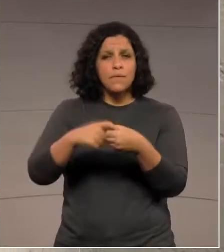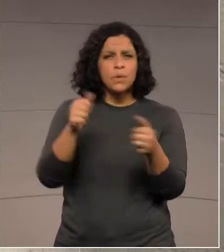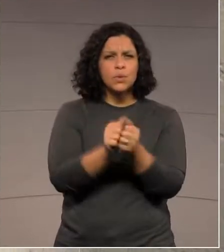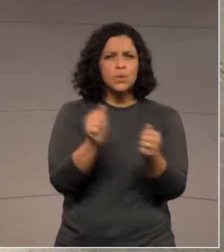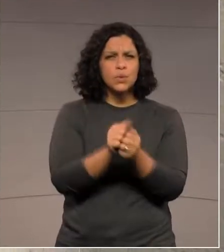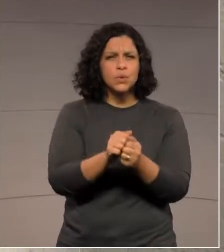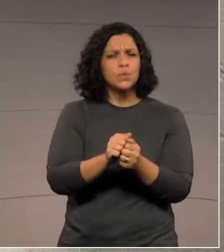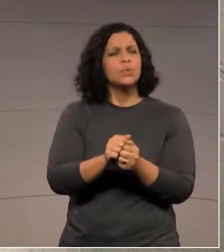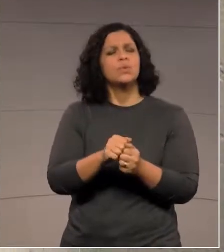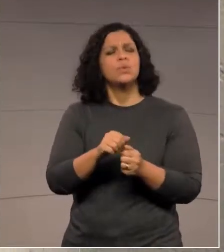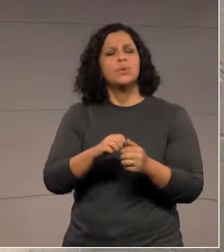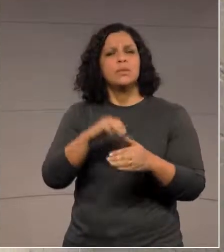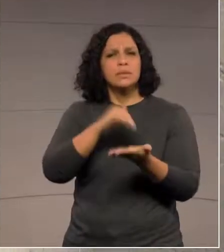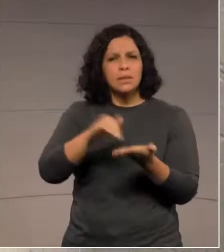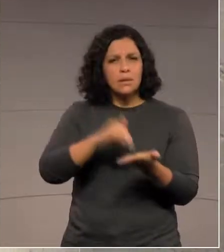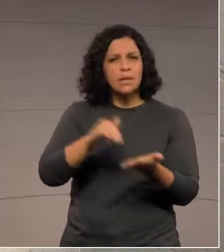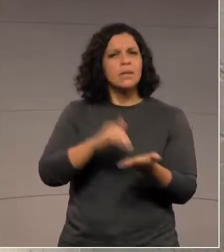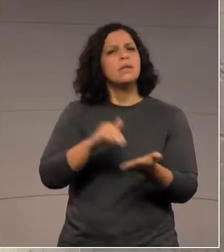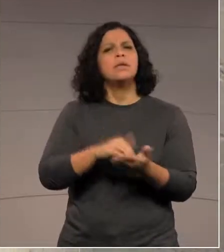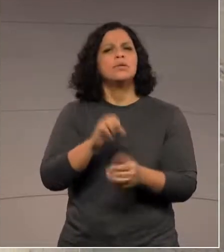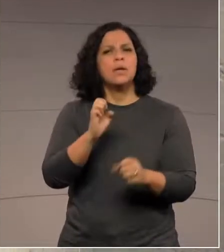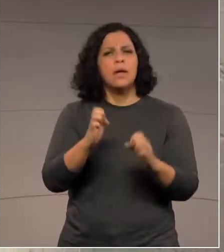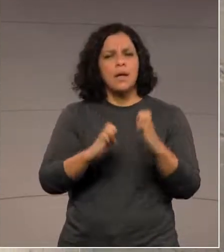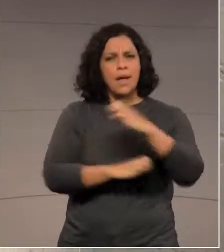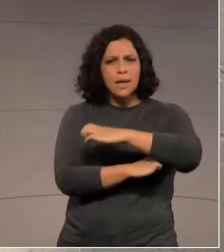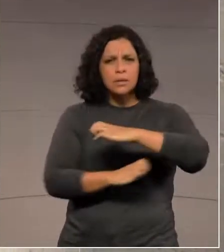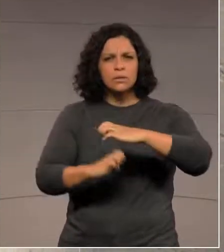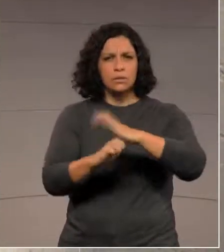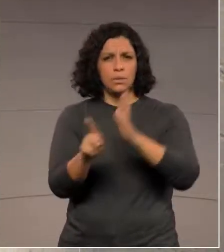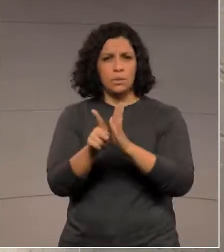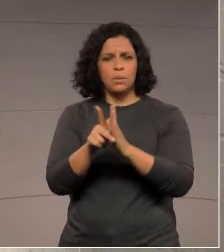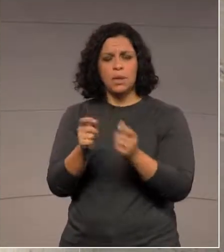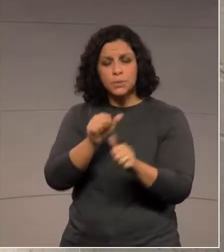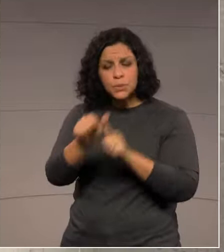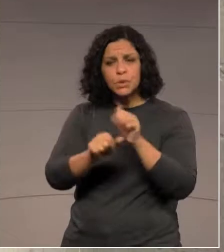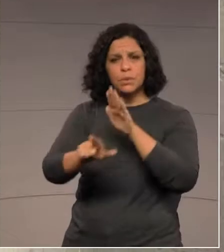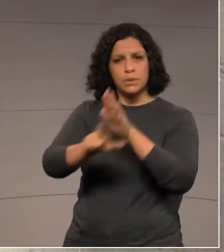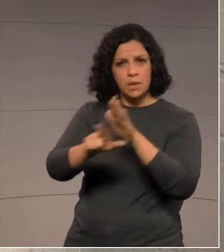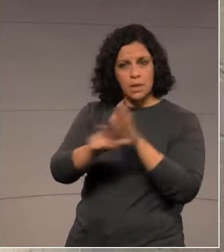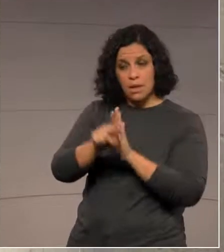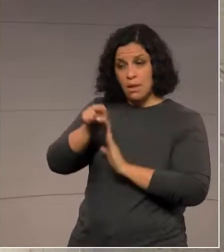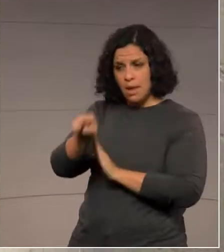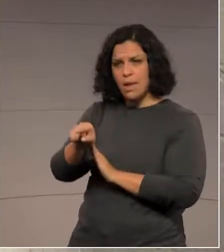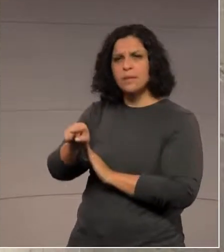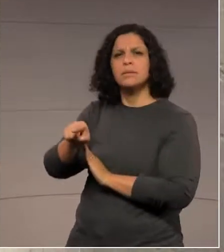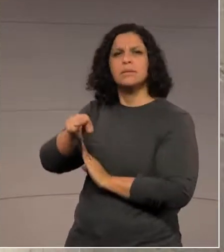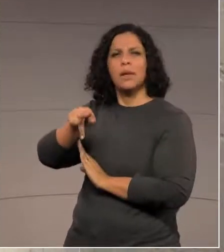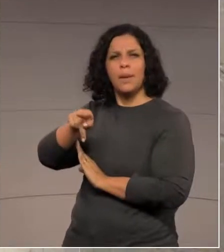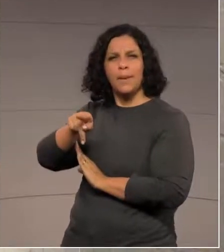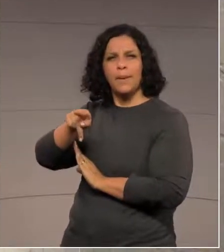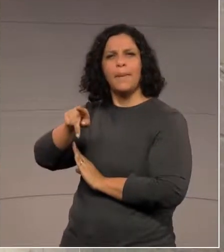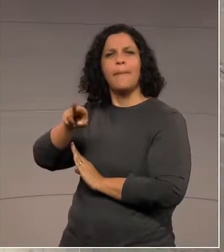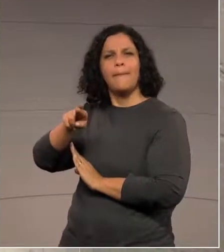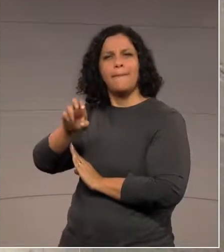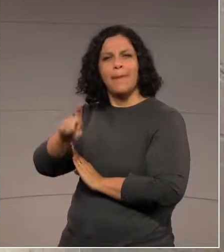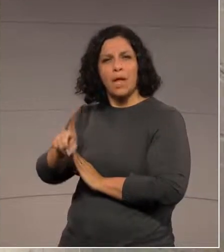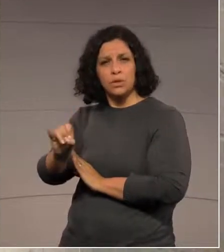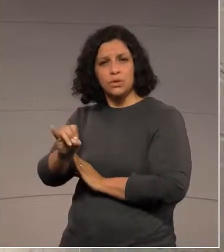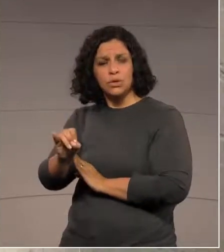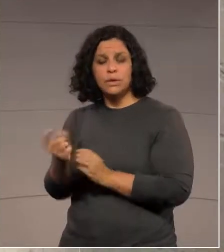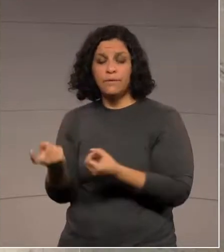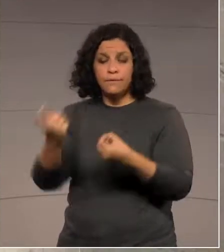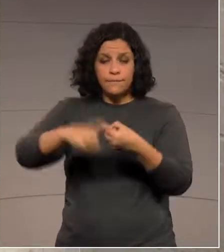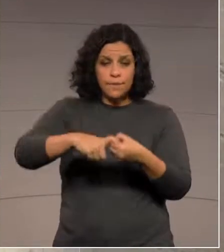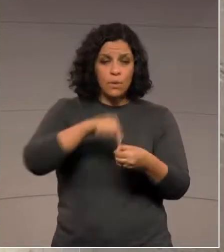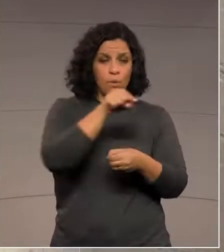Infraestrutura. Mas nós votamos aqui uma mudança da lei que vinculou a PRED, a Paraná Edificações, à SEDU,